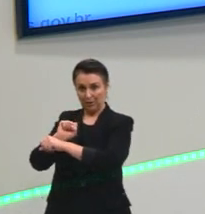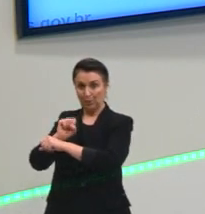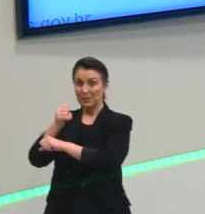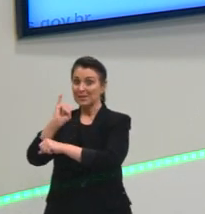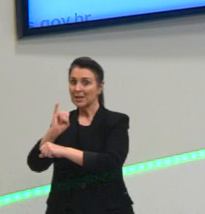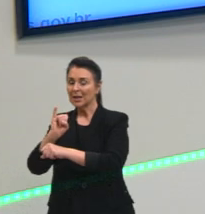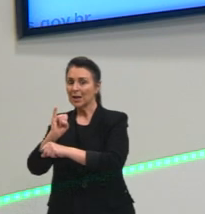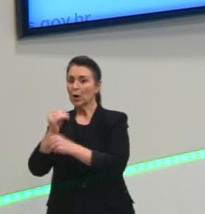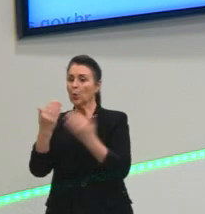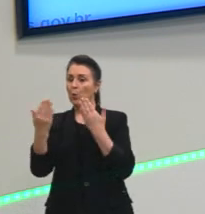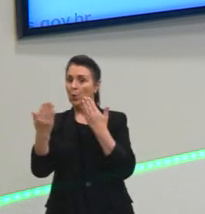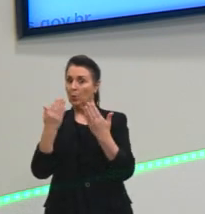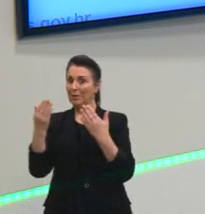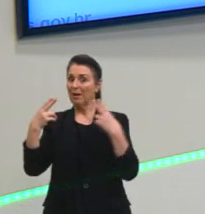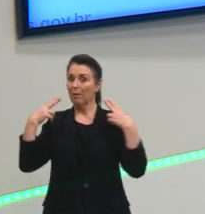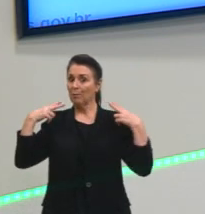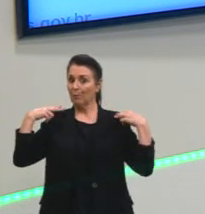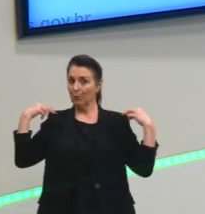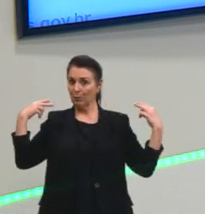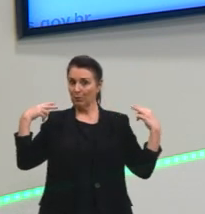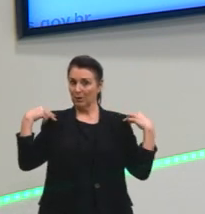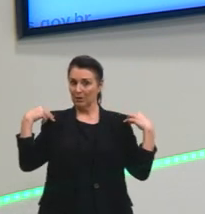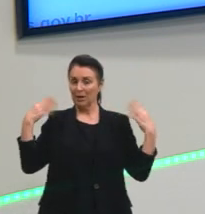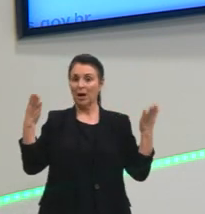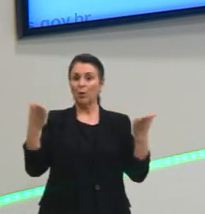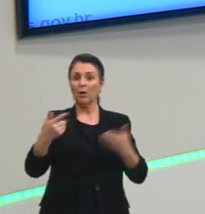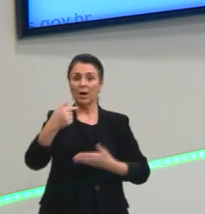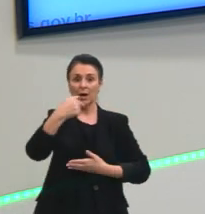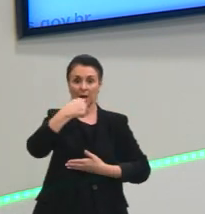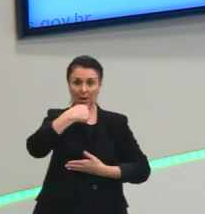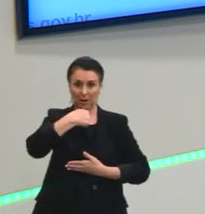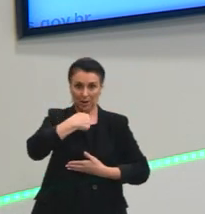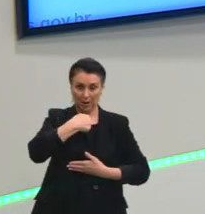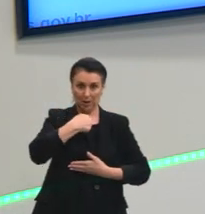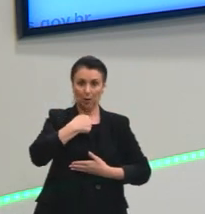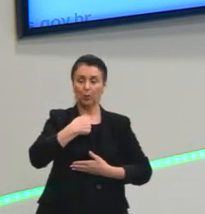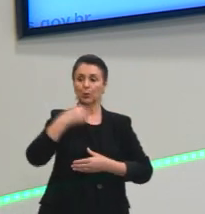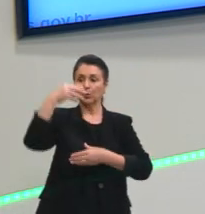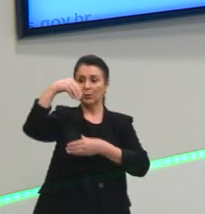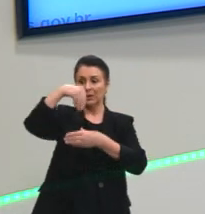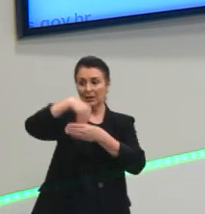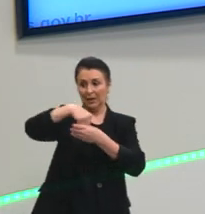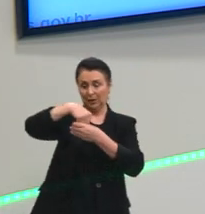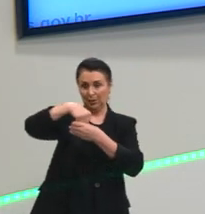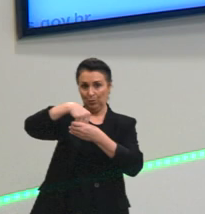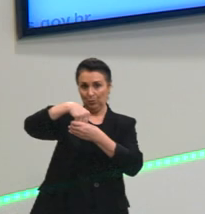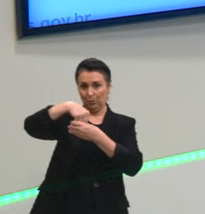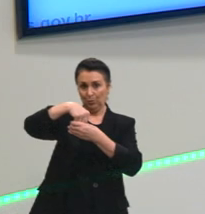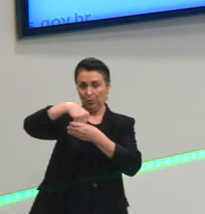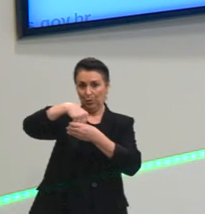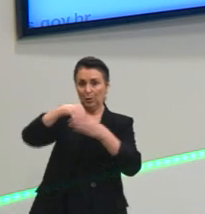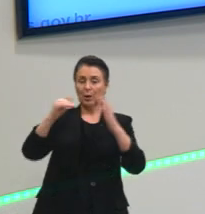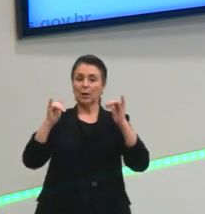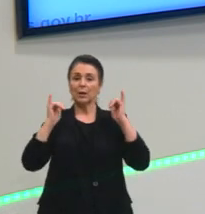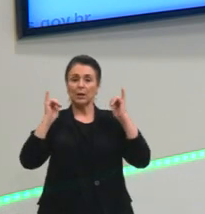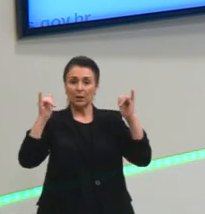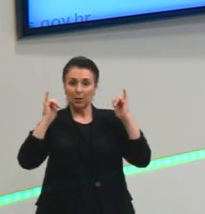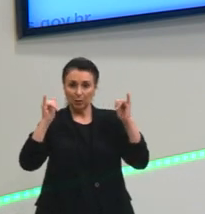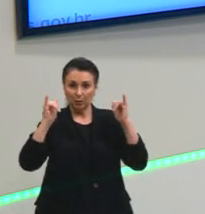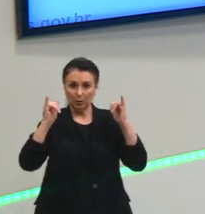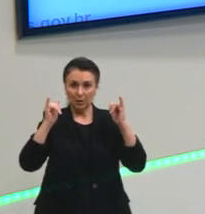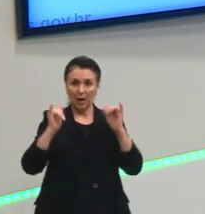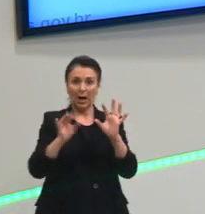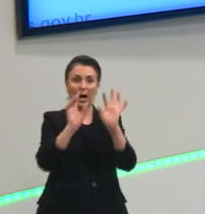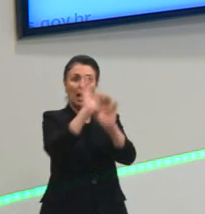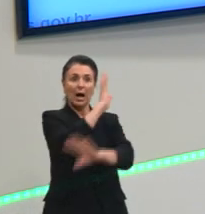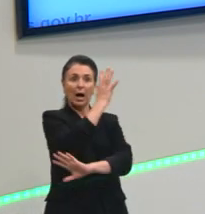Agora, se eu estou passando no ônibus e vejo uma árvore na rua, a distância entre mim e essa árvore está